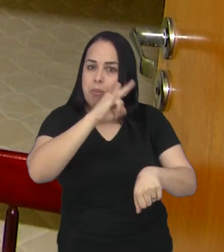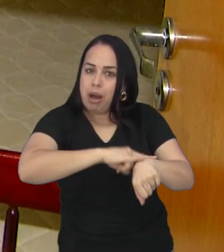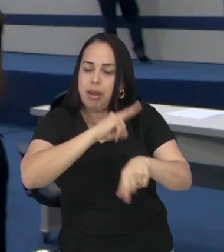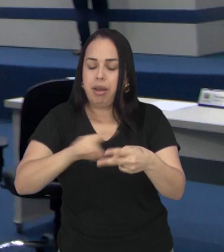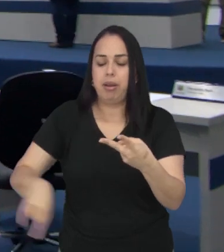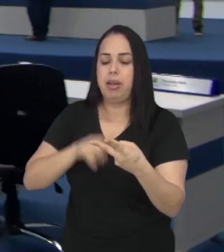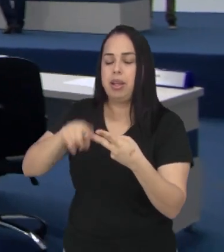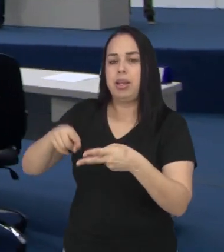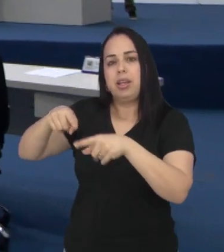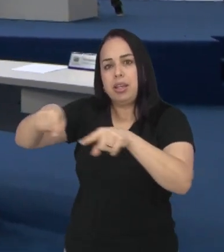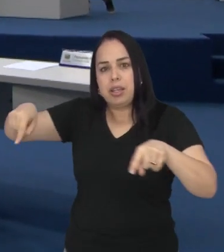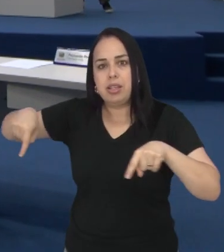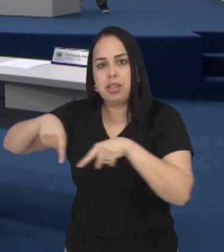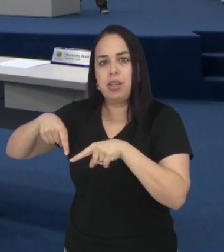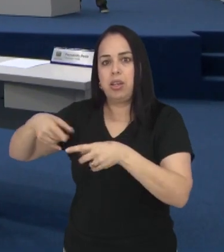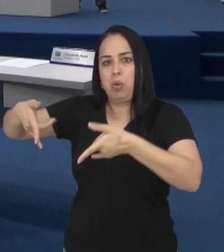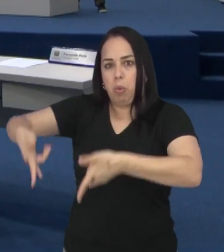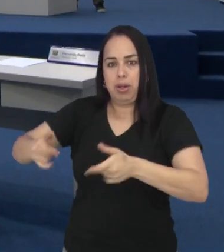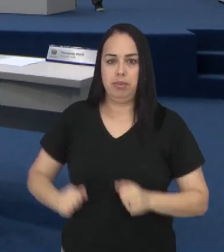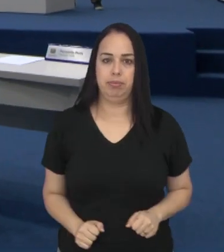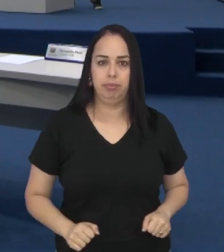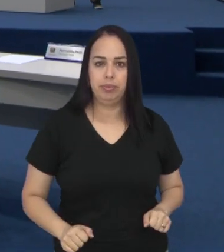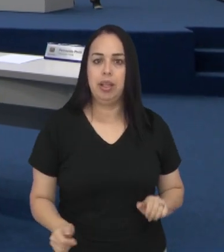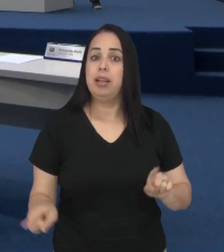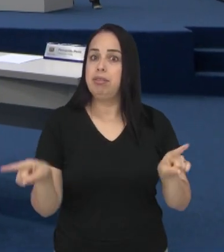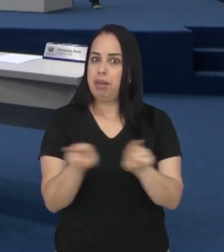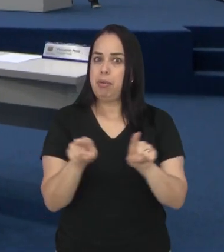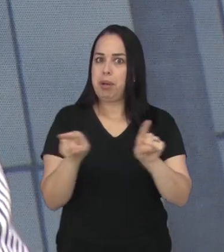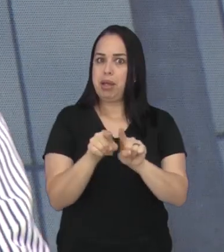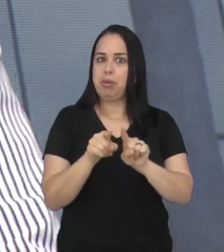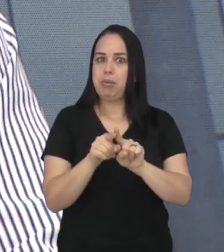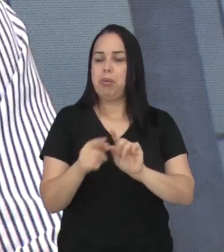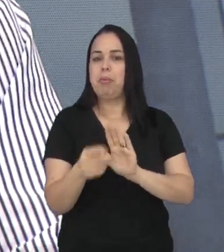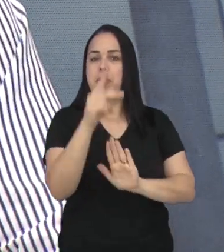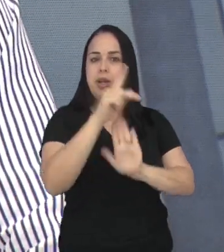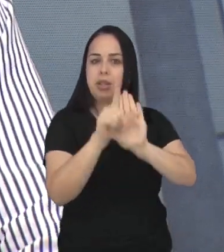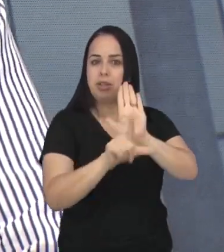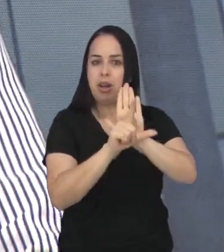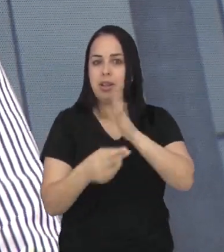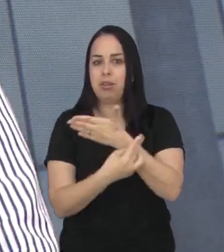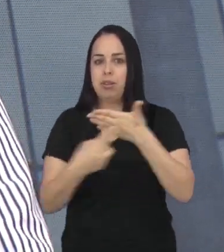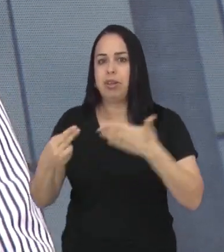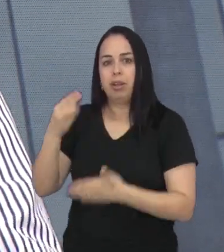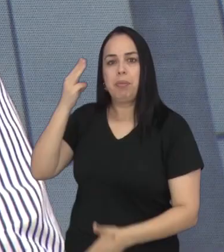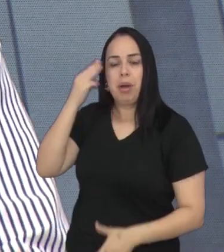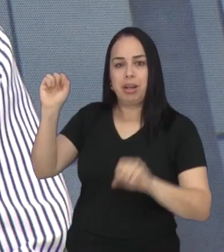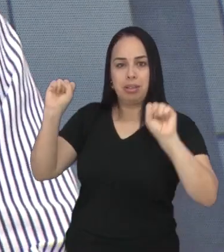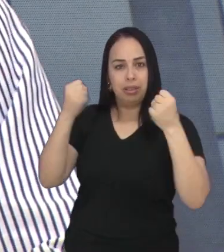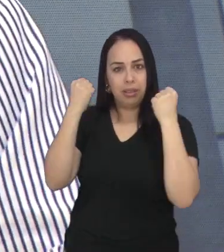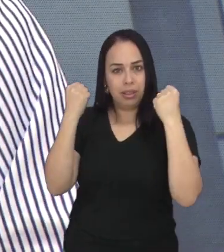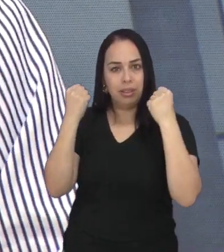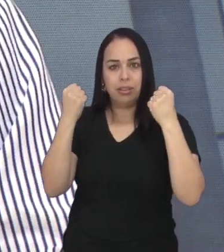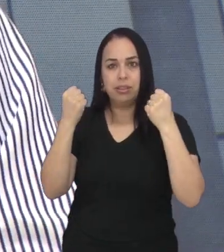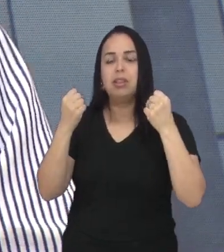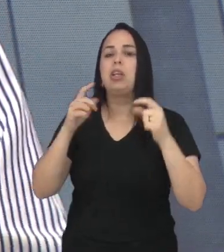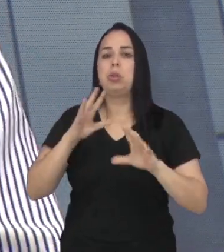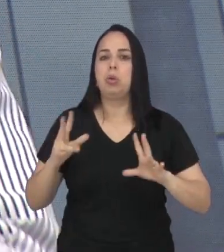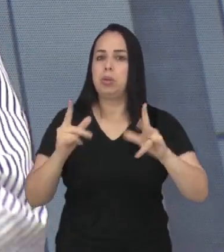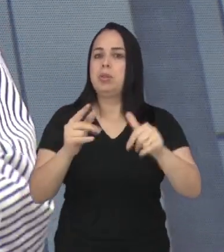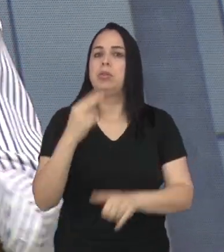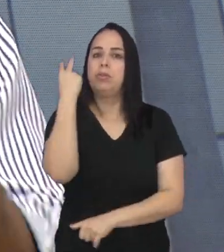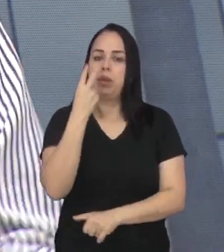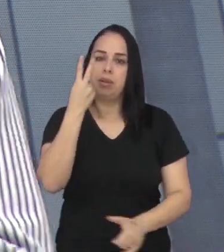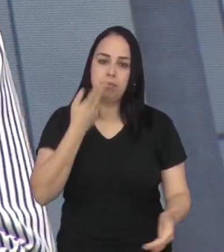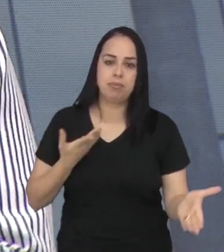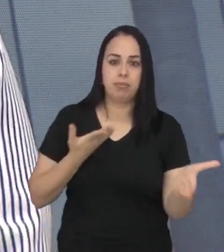banheiros. Também recebeu o aval favorável dos parlamentares o projeto do vereador Marcão da Academia, que declara de utilidade